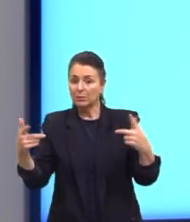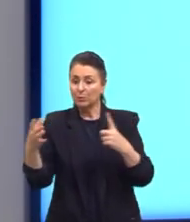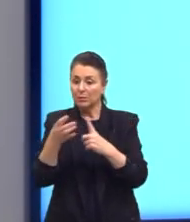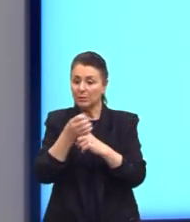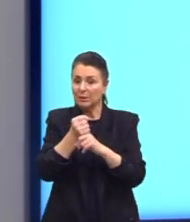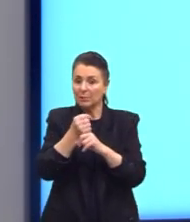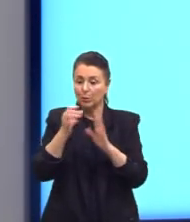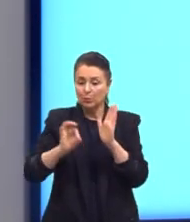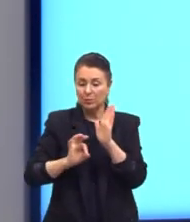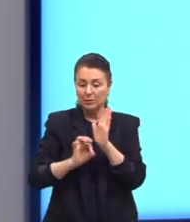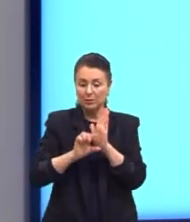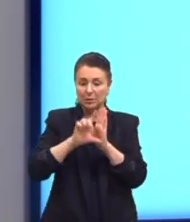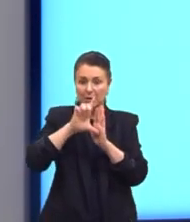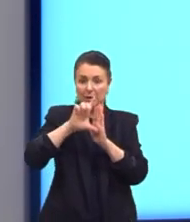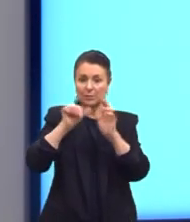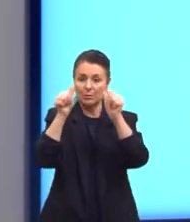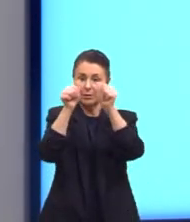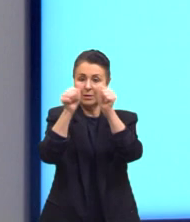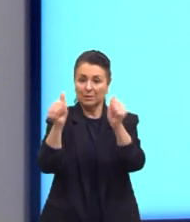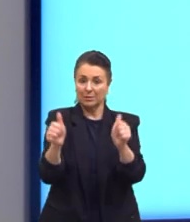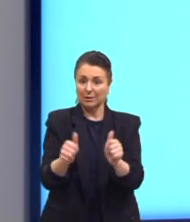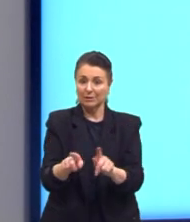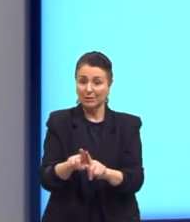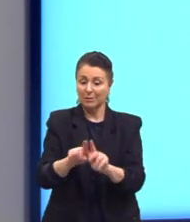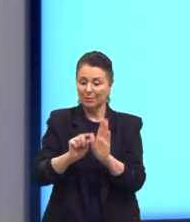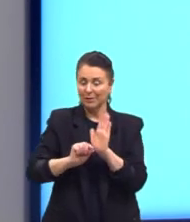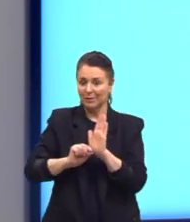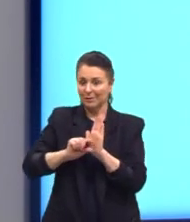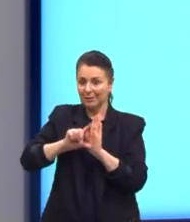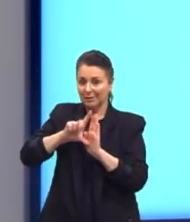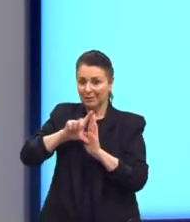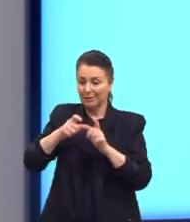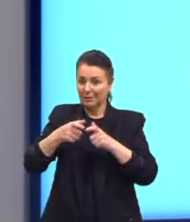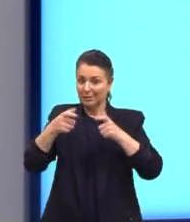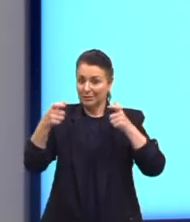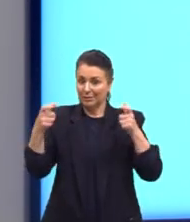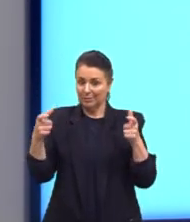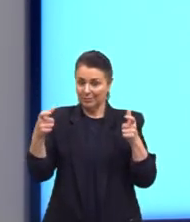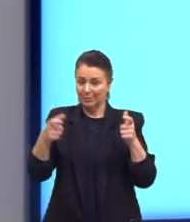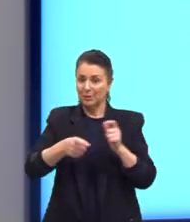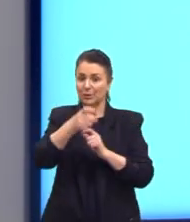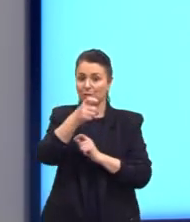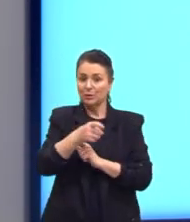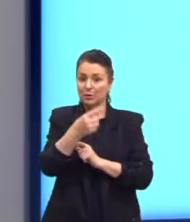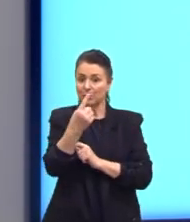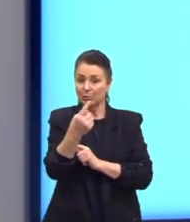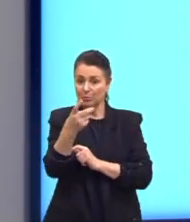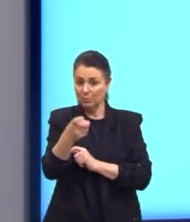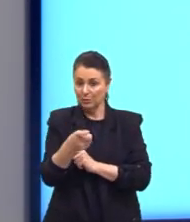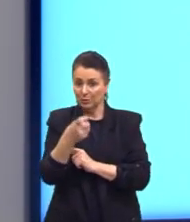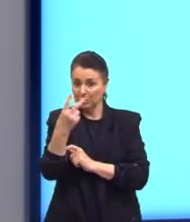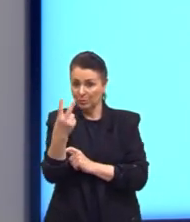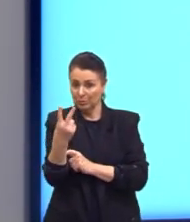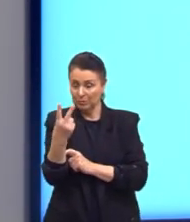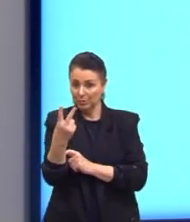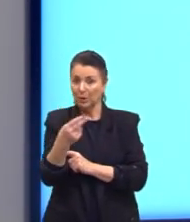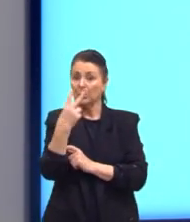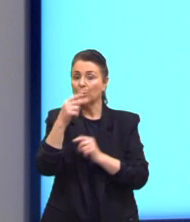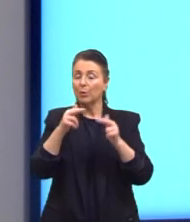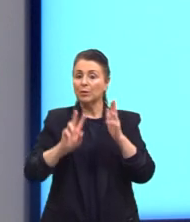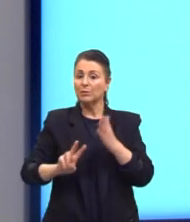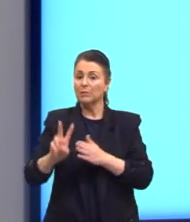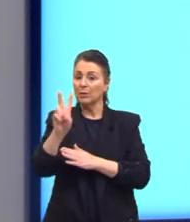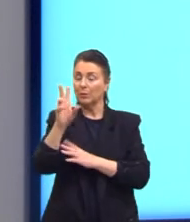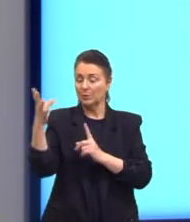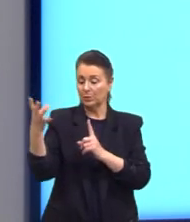crescem, suas imagens também crescem. Então, se nós pegarmos X1 e X2, né? Dois valores ali